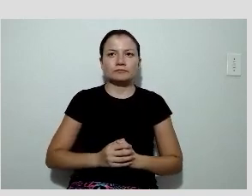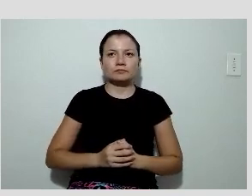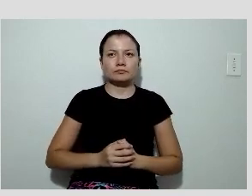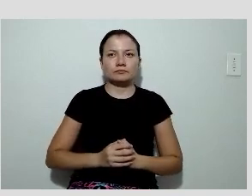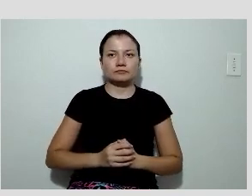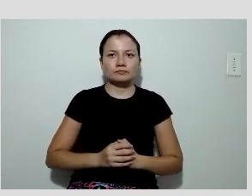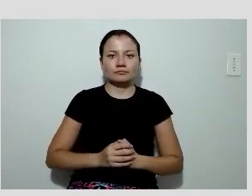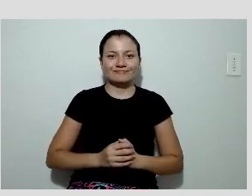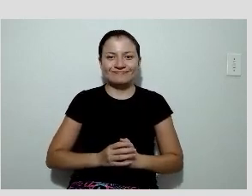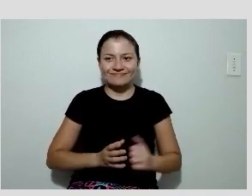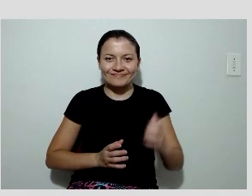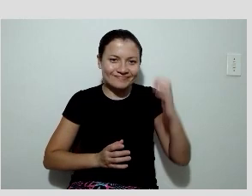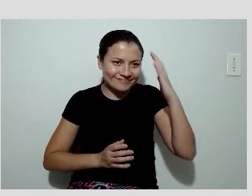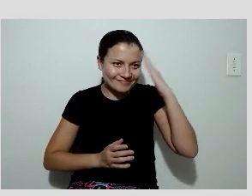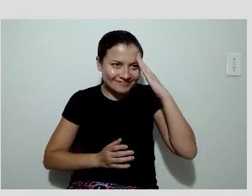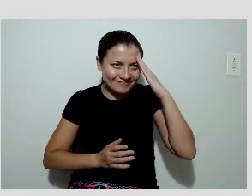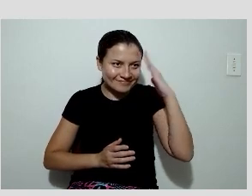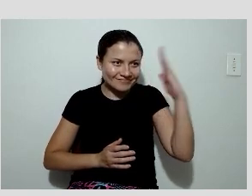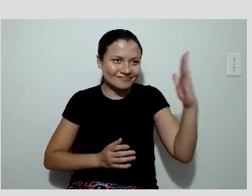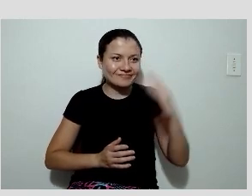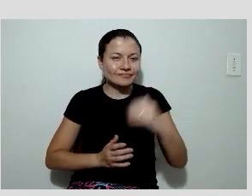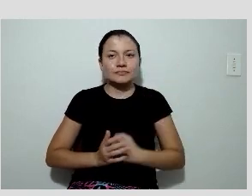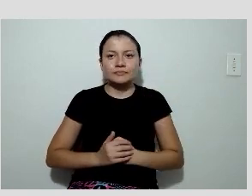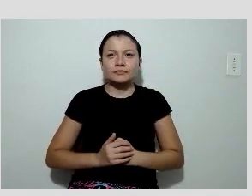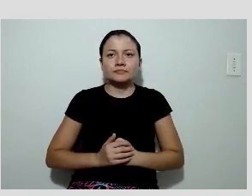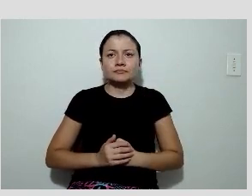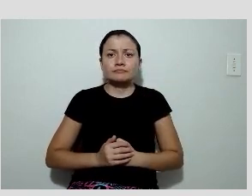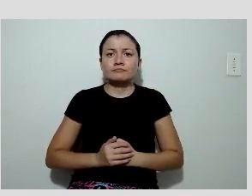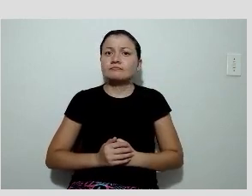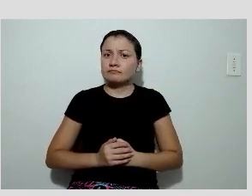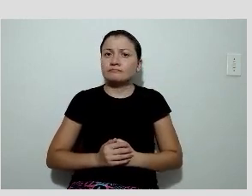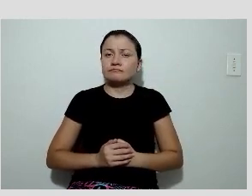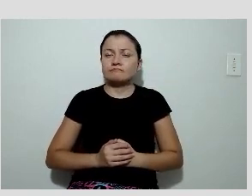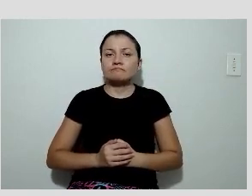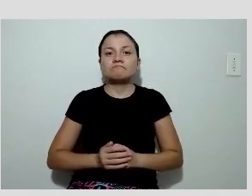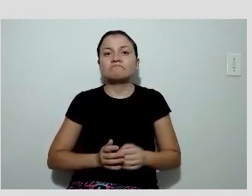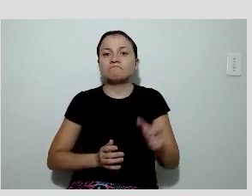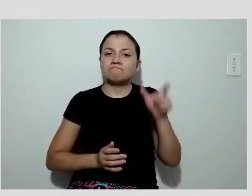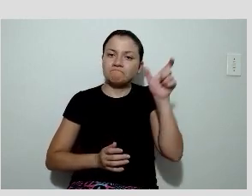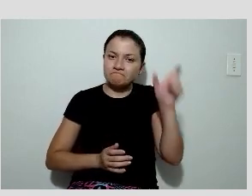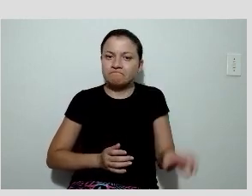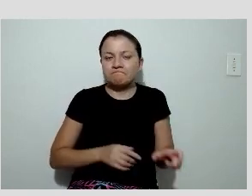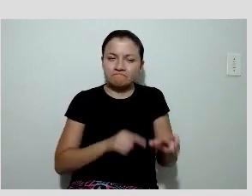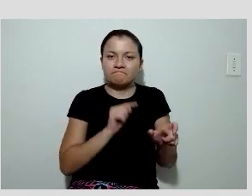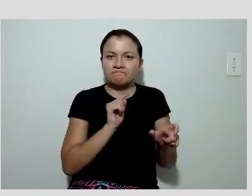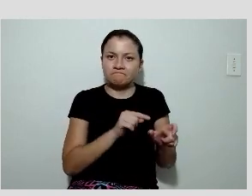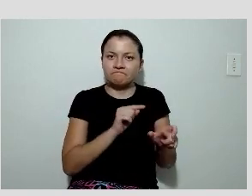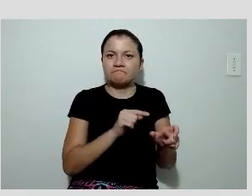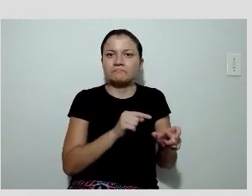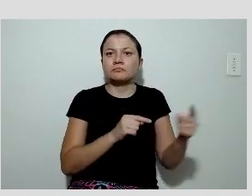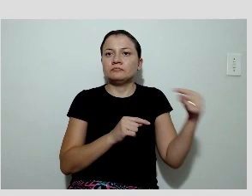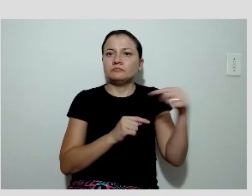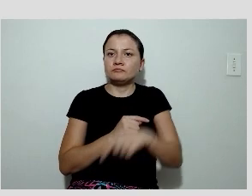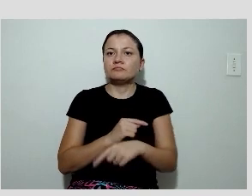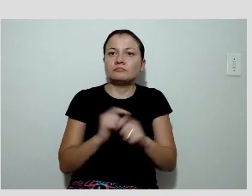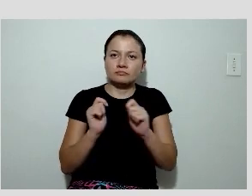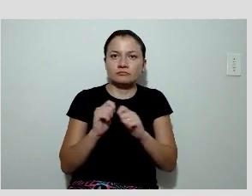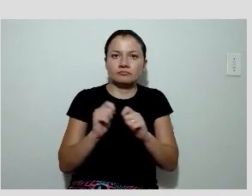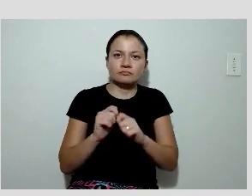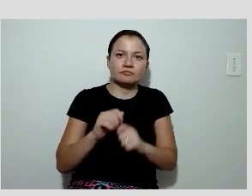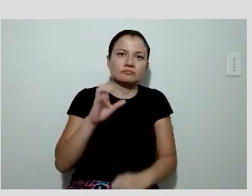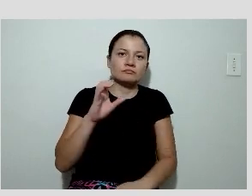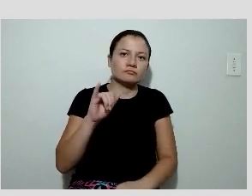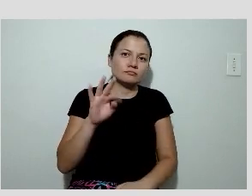Muito obrigada, Fernando. Para esse paciente, então, ele foi encaminhado para a gente, para realizar uma cintilografia de